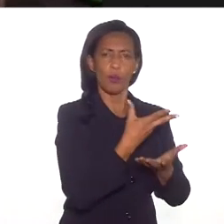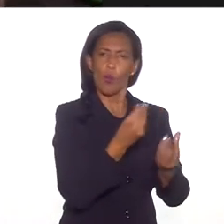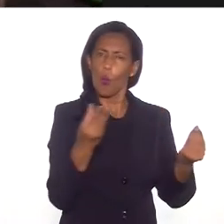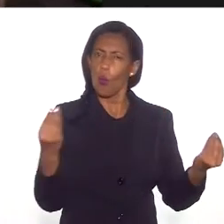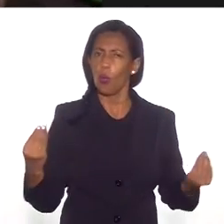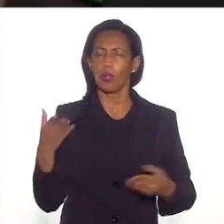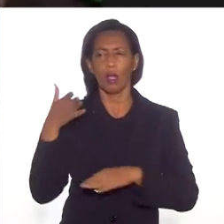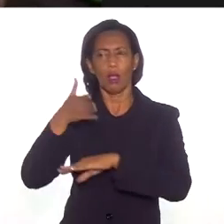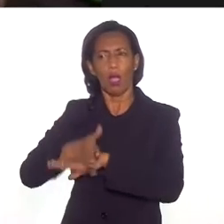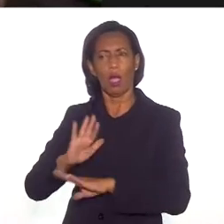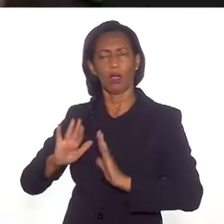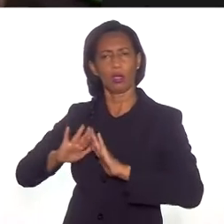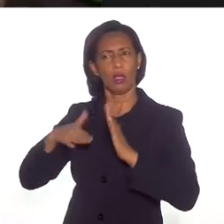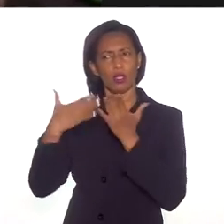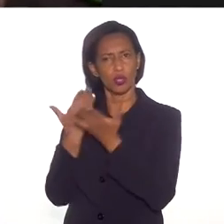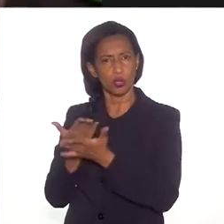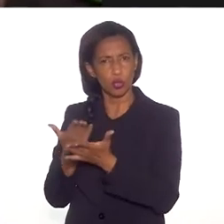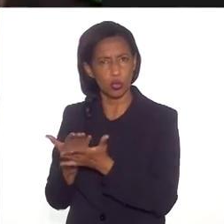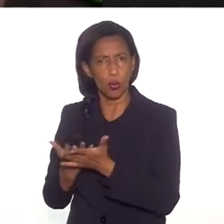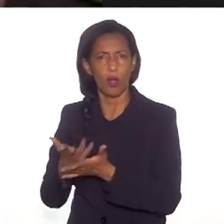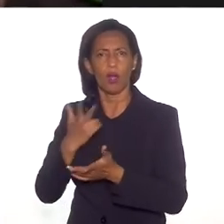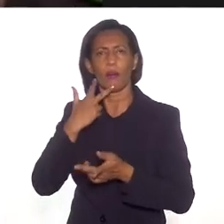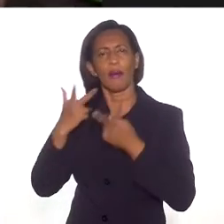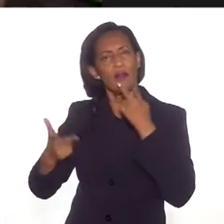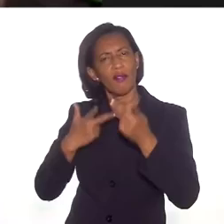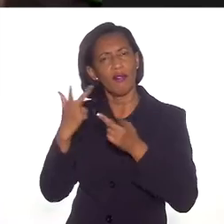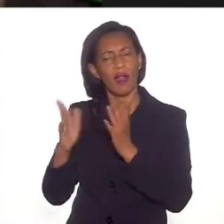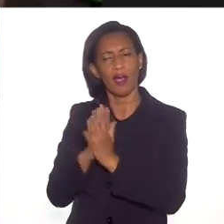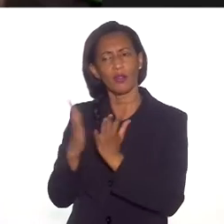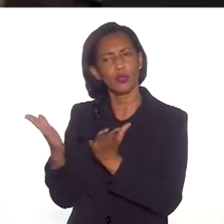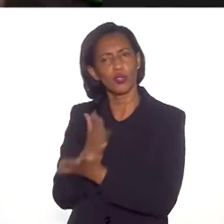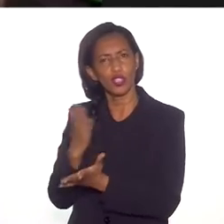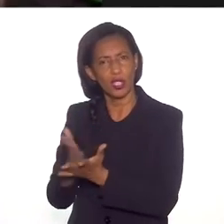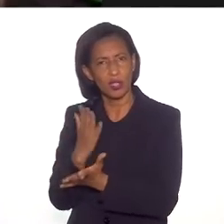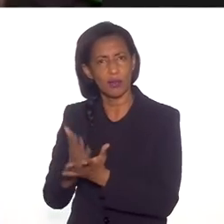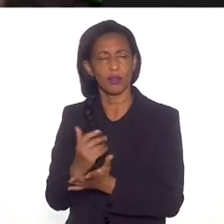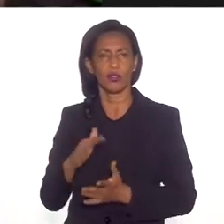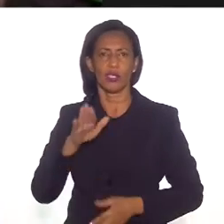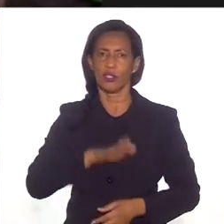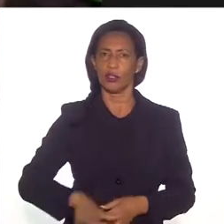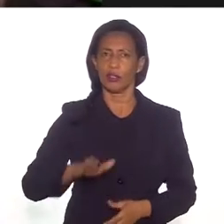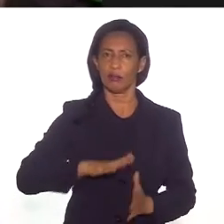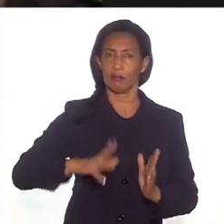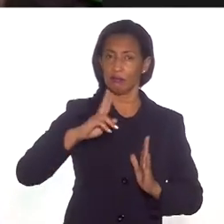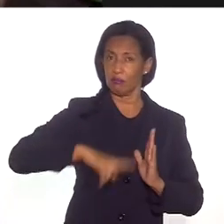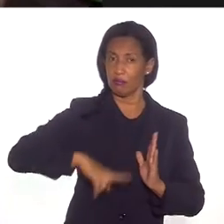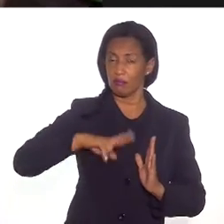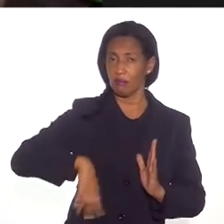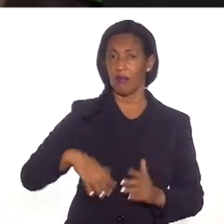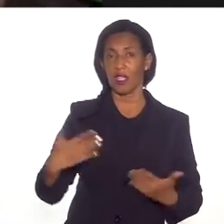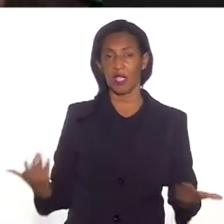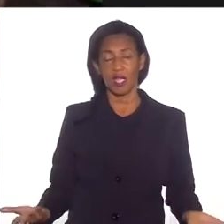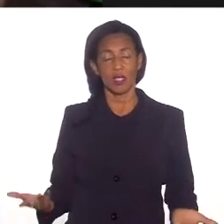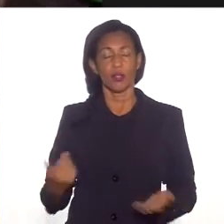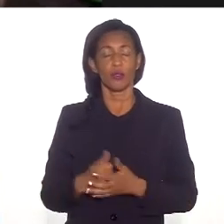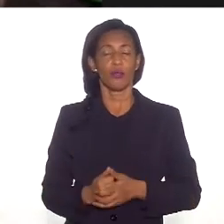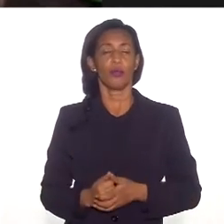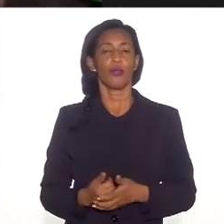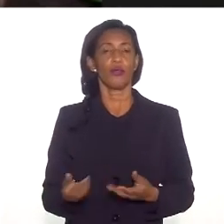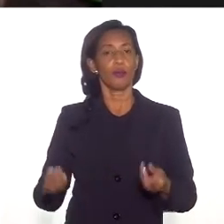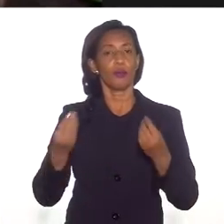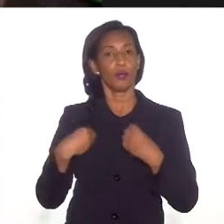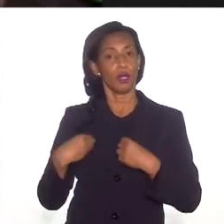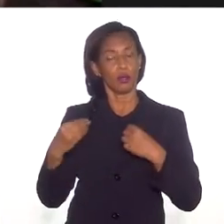muitas vezes nas escolas para poder falar dos livros que as crianças liam. E isso foi gerando